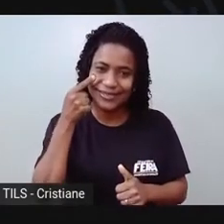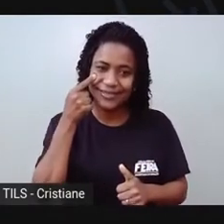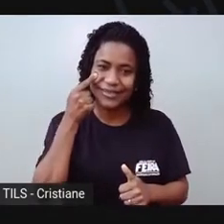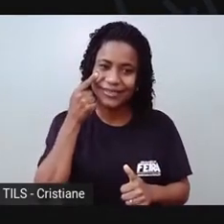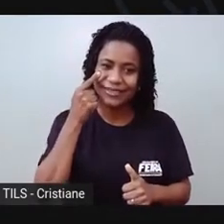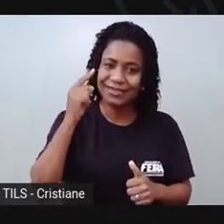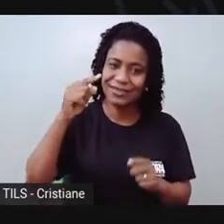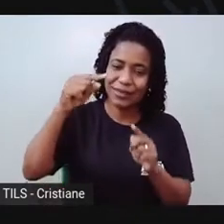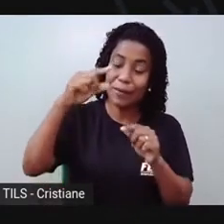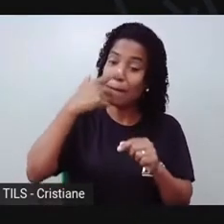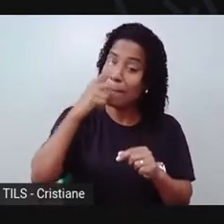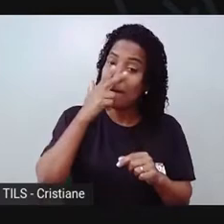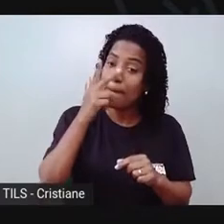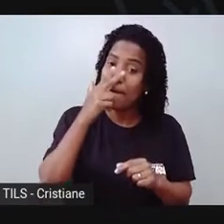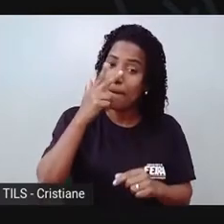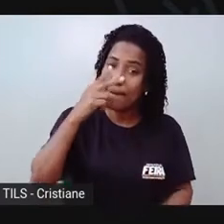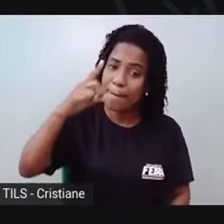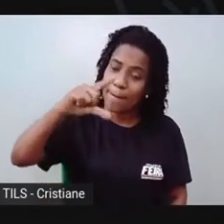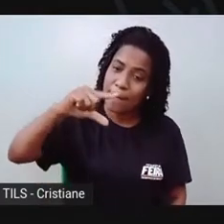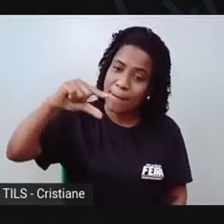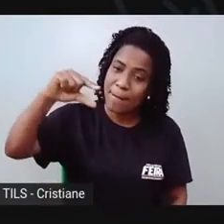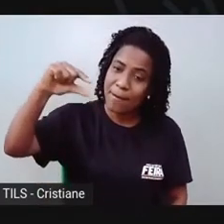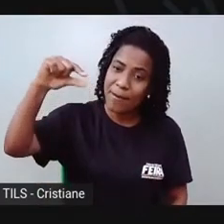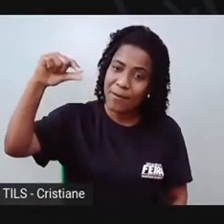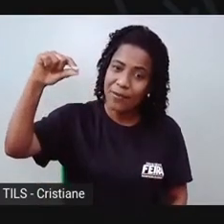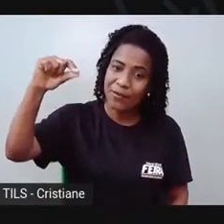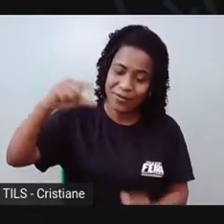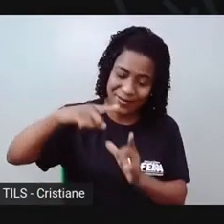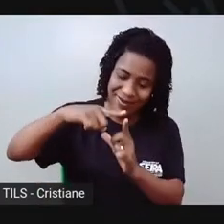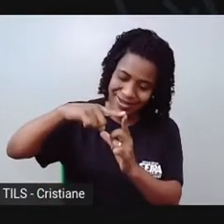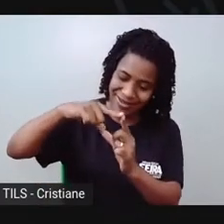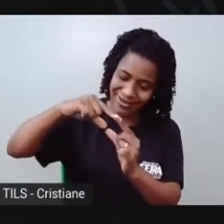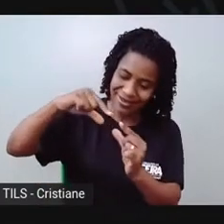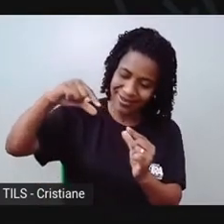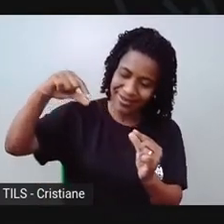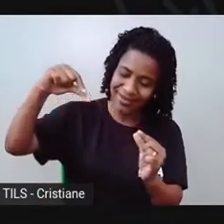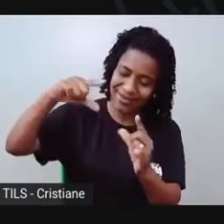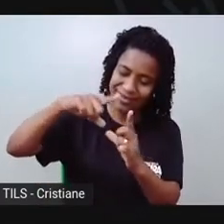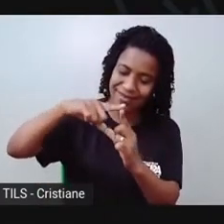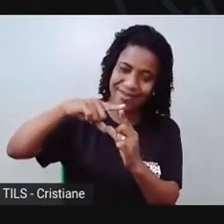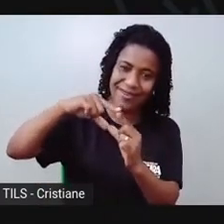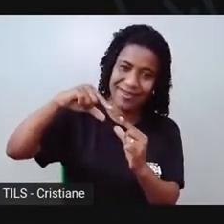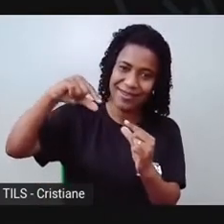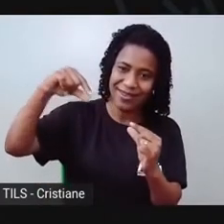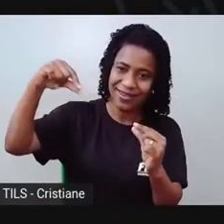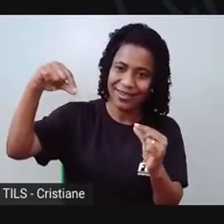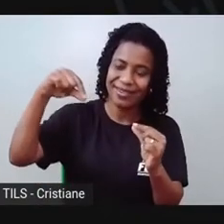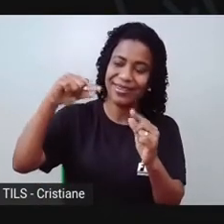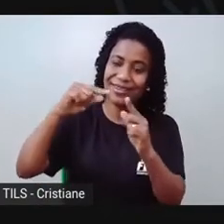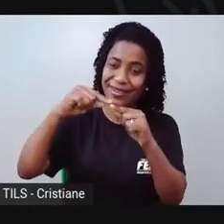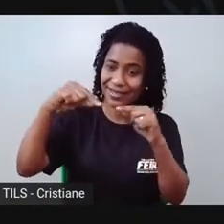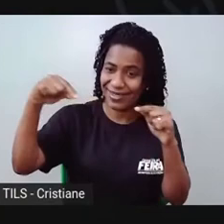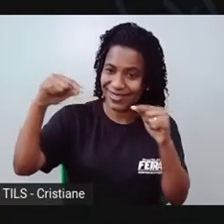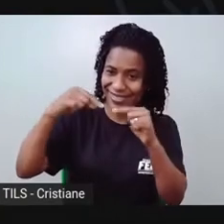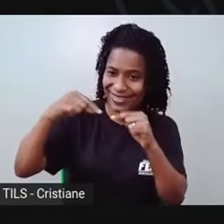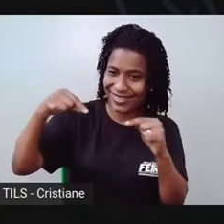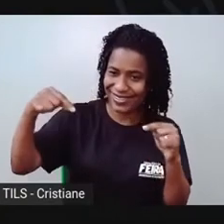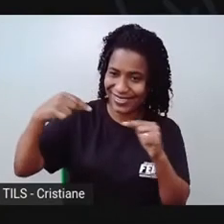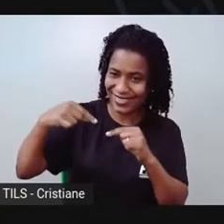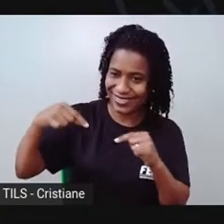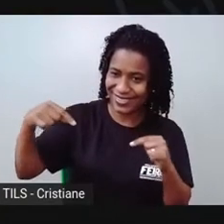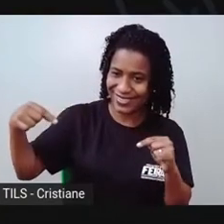uma gotinha, ó! E ela tem vários tracinhos assim, várias nervurinhas! Aí, a Proelisa está fazendo assim, ó!